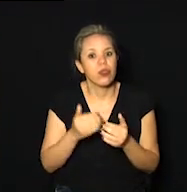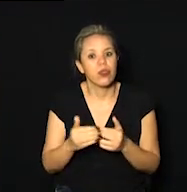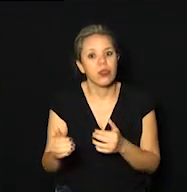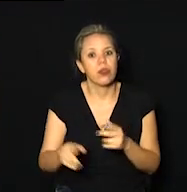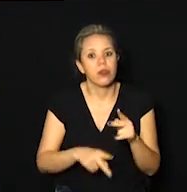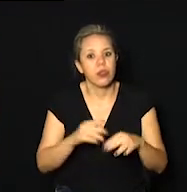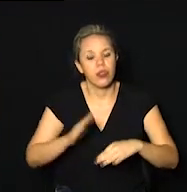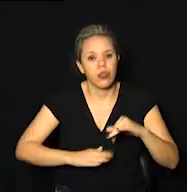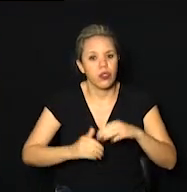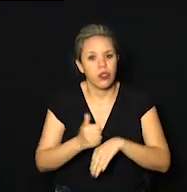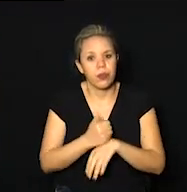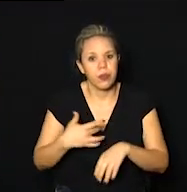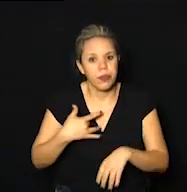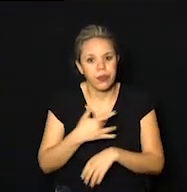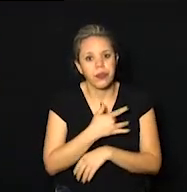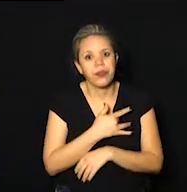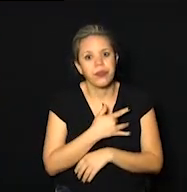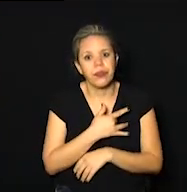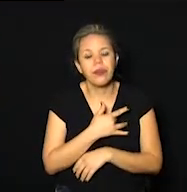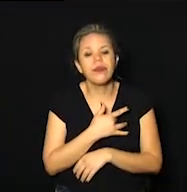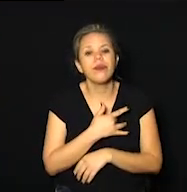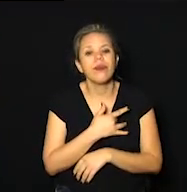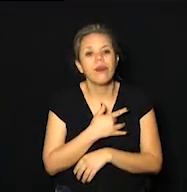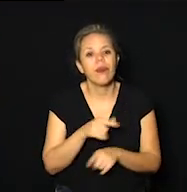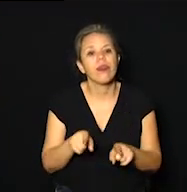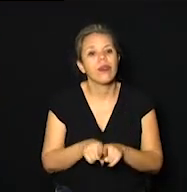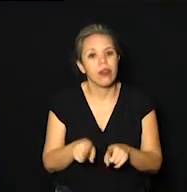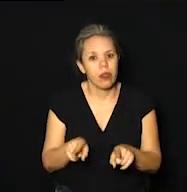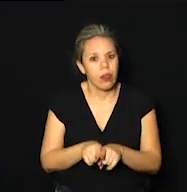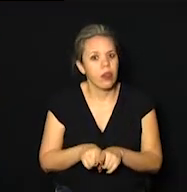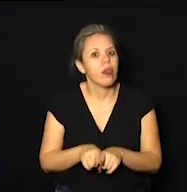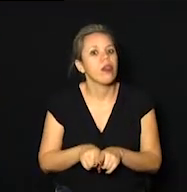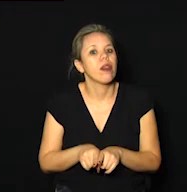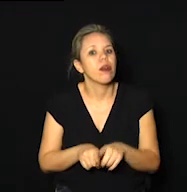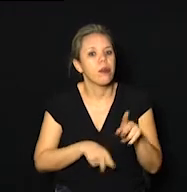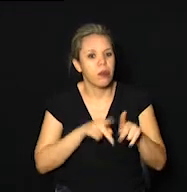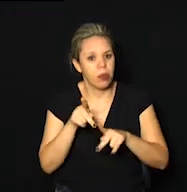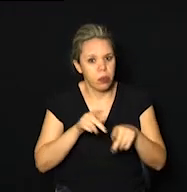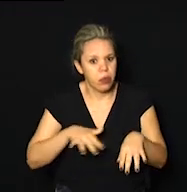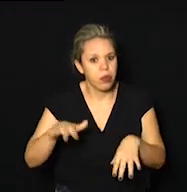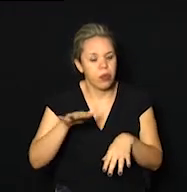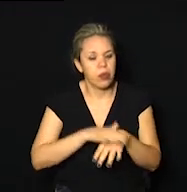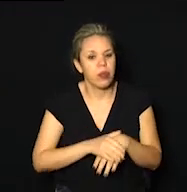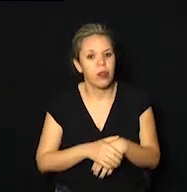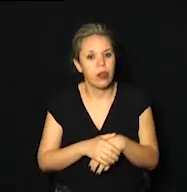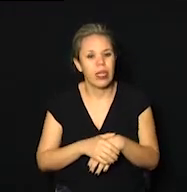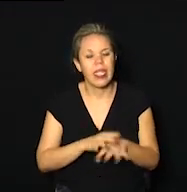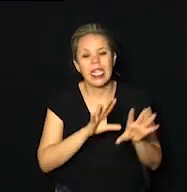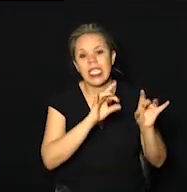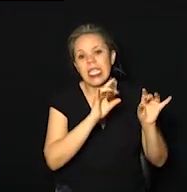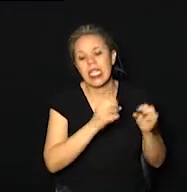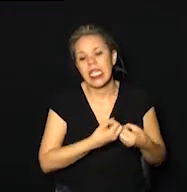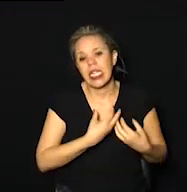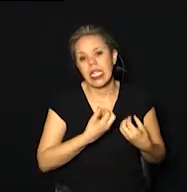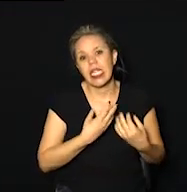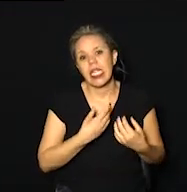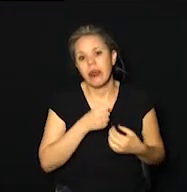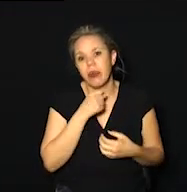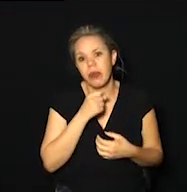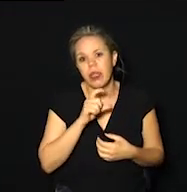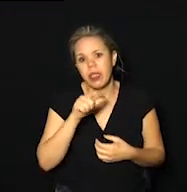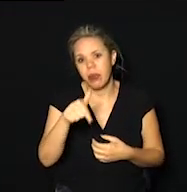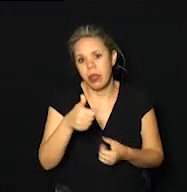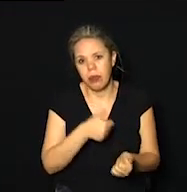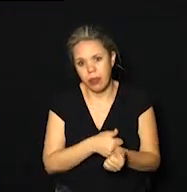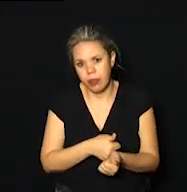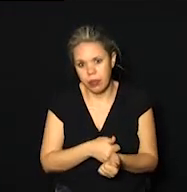os profissionais da saúde quanto também para a população. Só que os detalhes dessa coletiva eu dou daqui